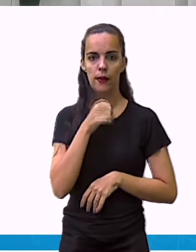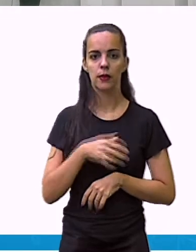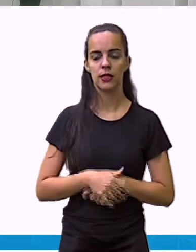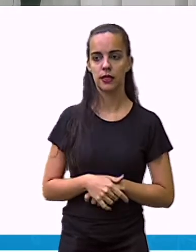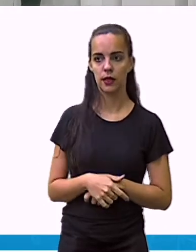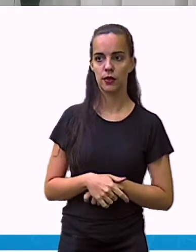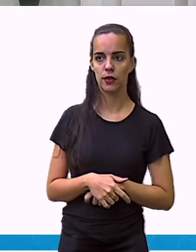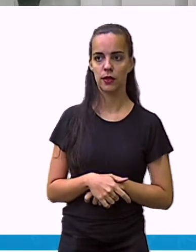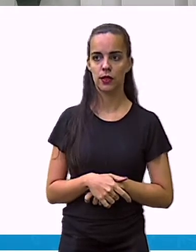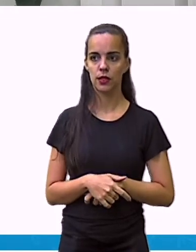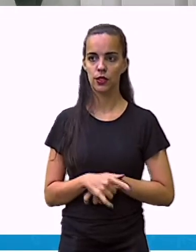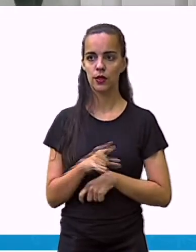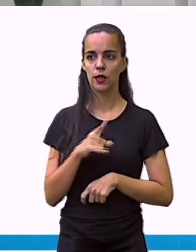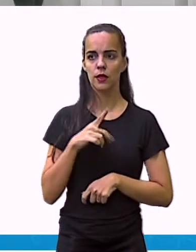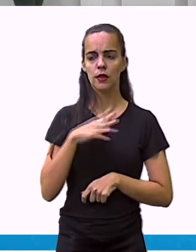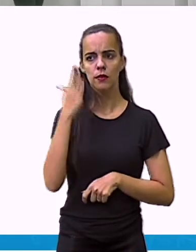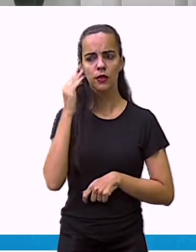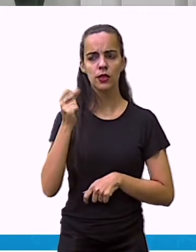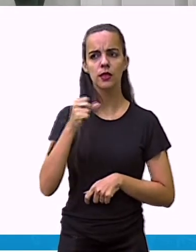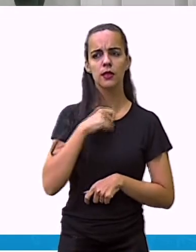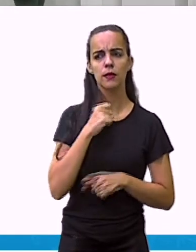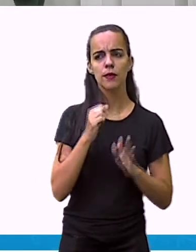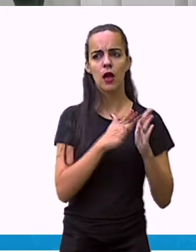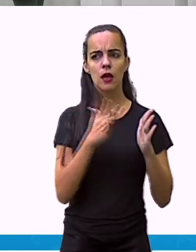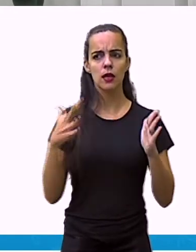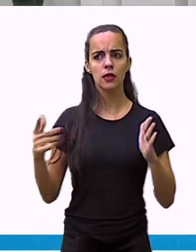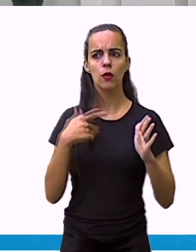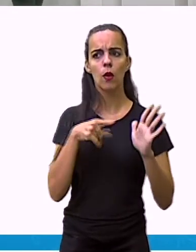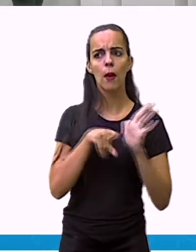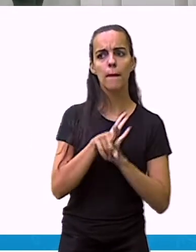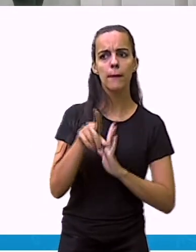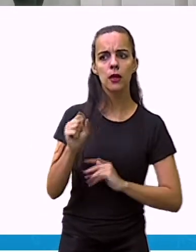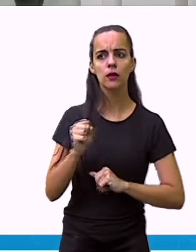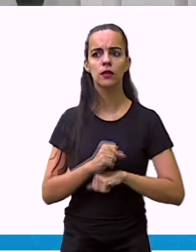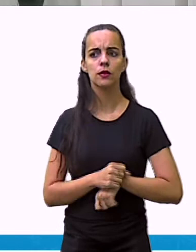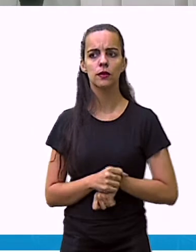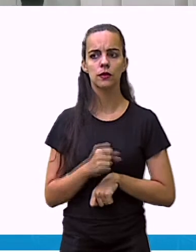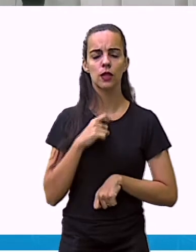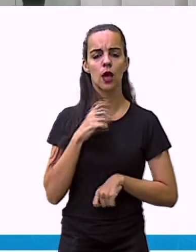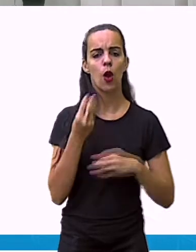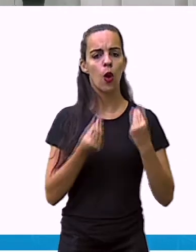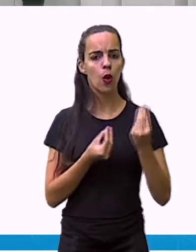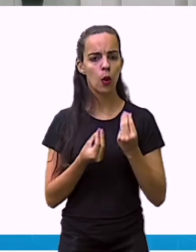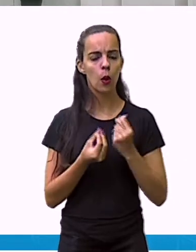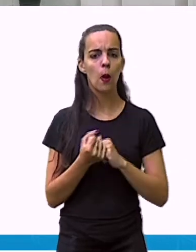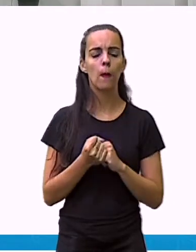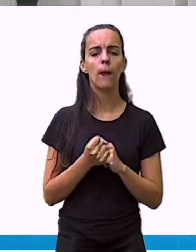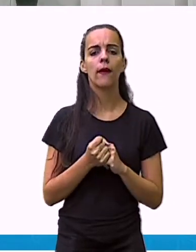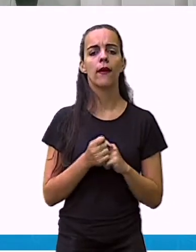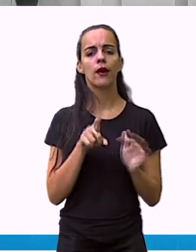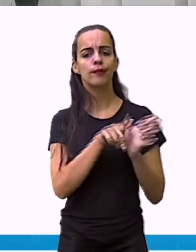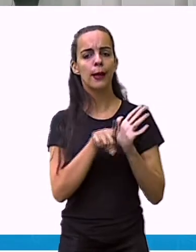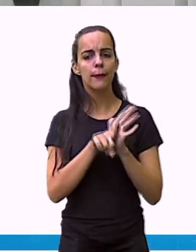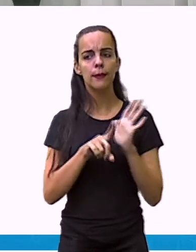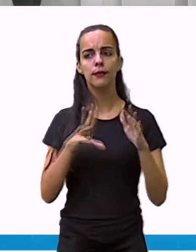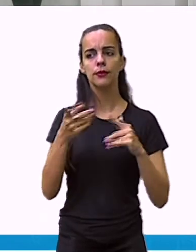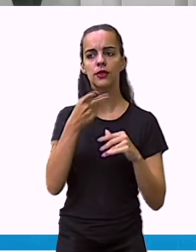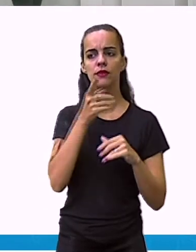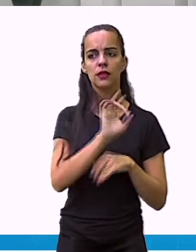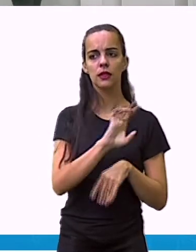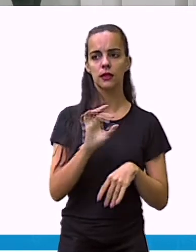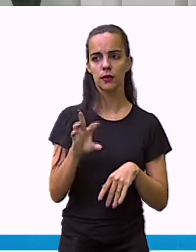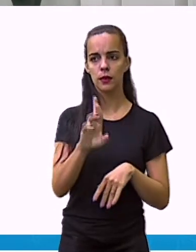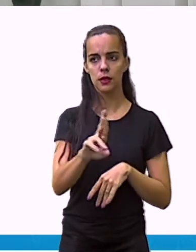coisa, pesquisa de dados, que é a pergunta, olhar a quantidade, os valores. Nós também